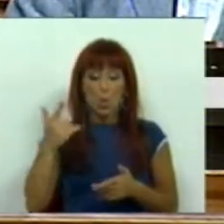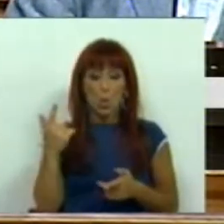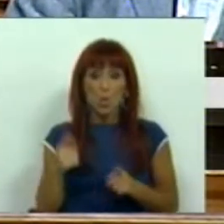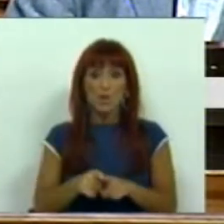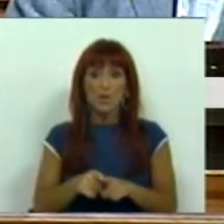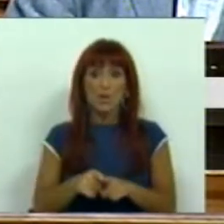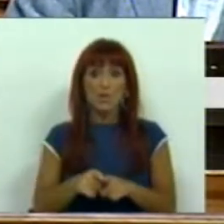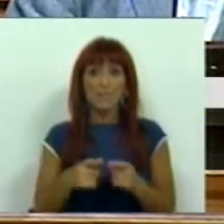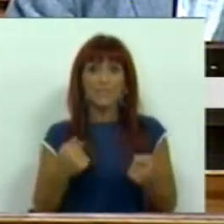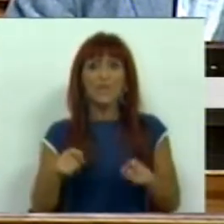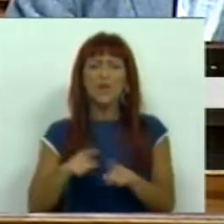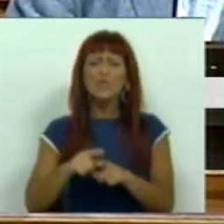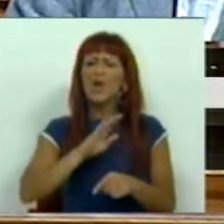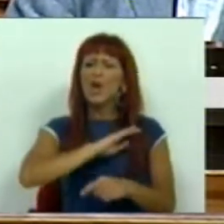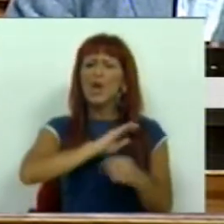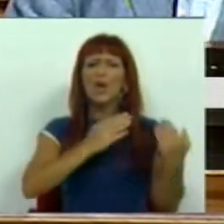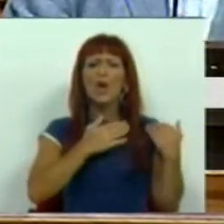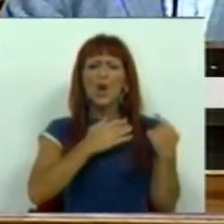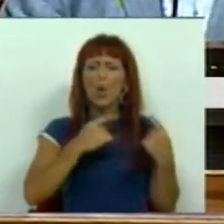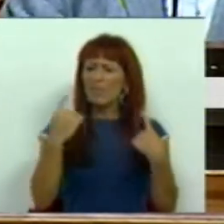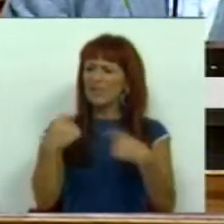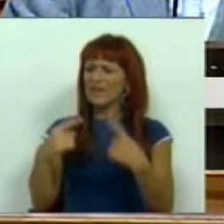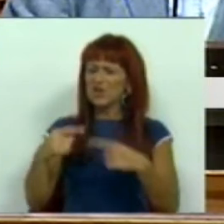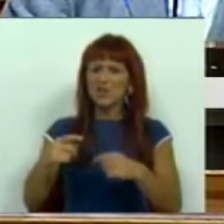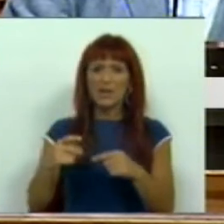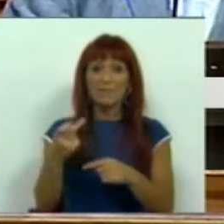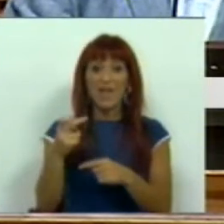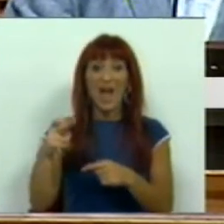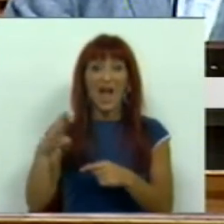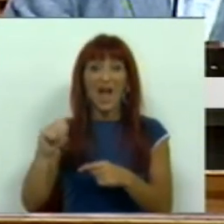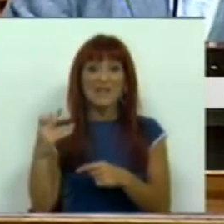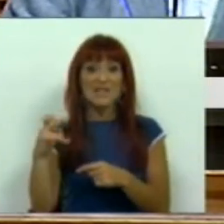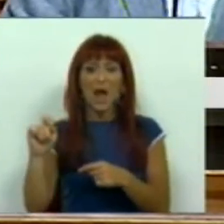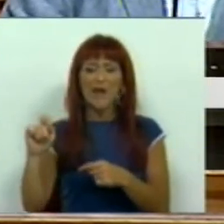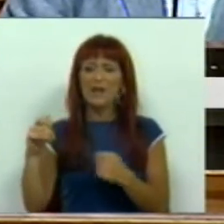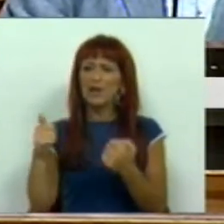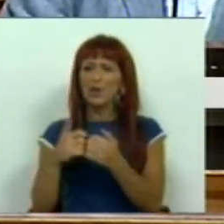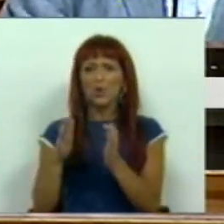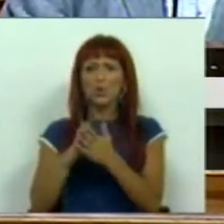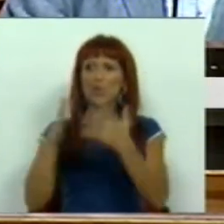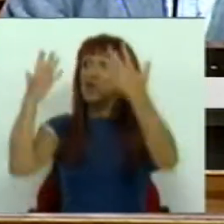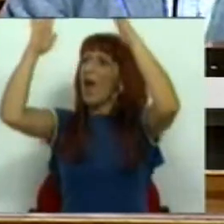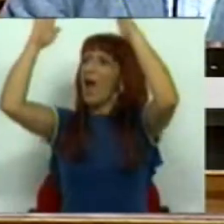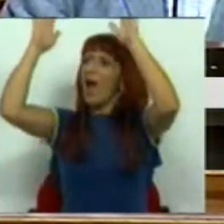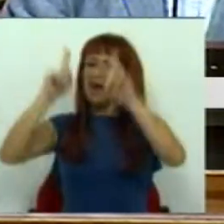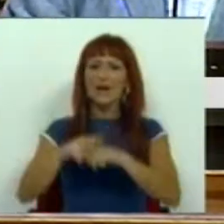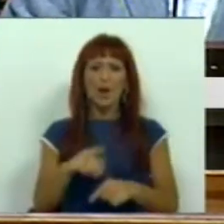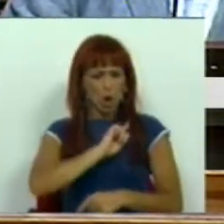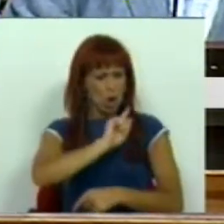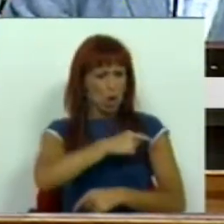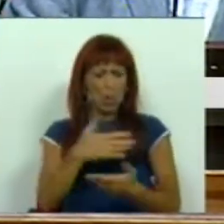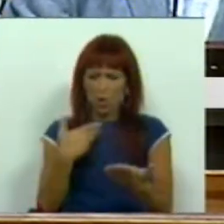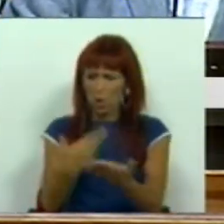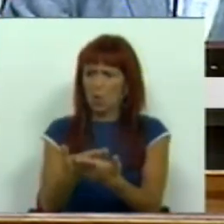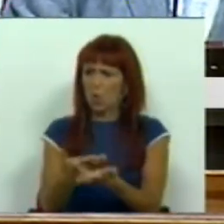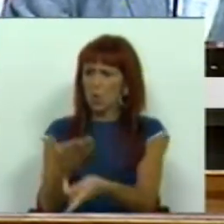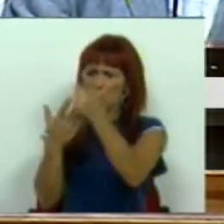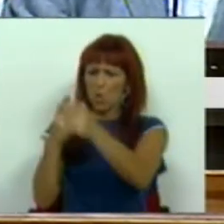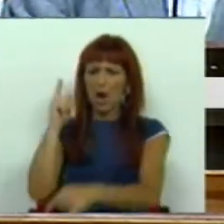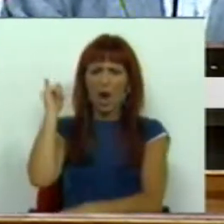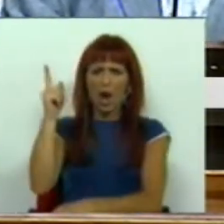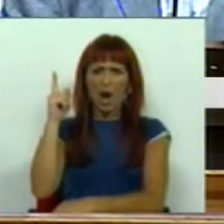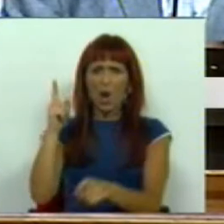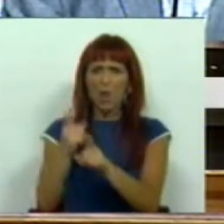a ASAI tem as competências que tem, toda a gente aplaude. Dar mais competências à